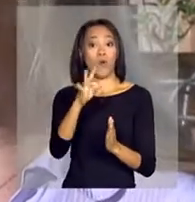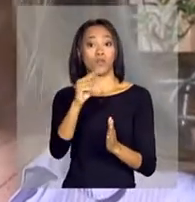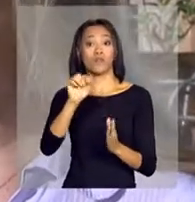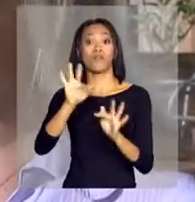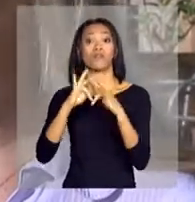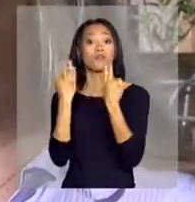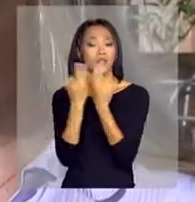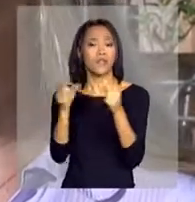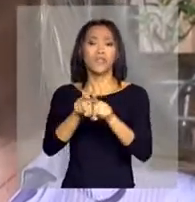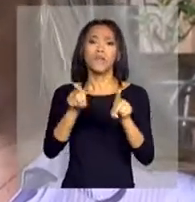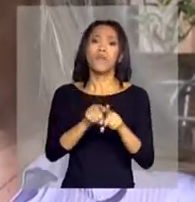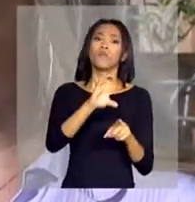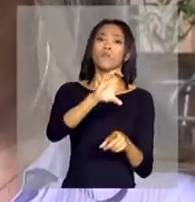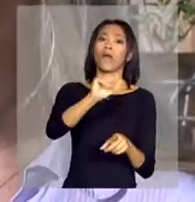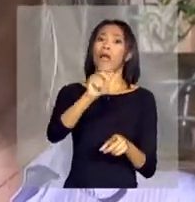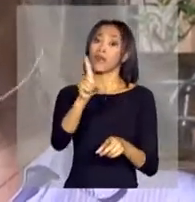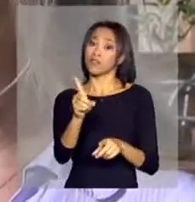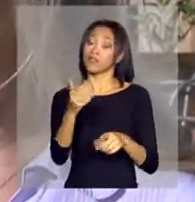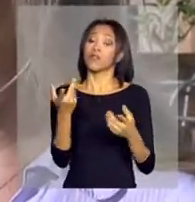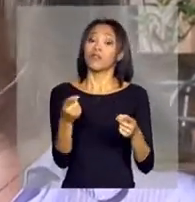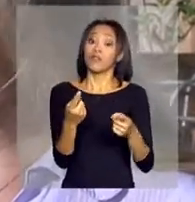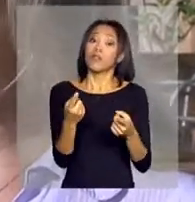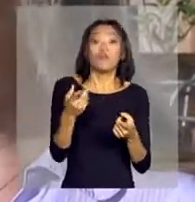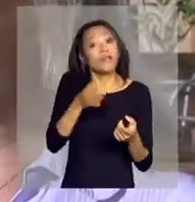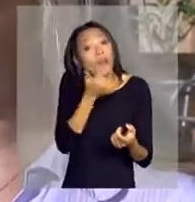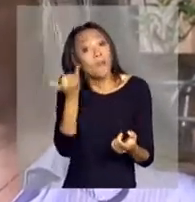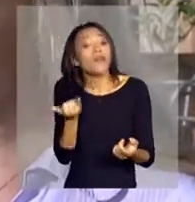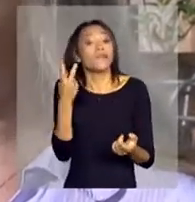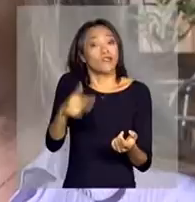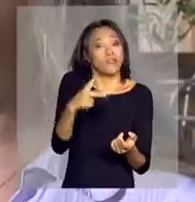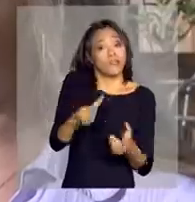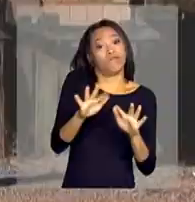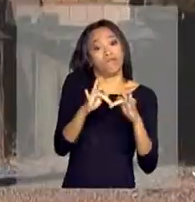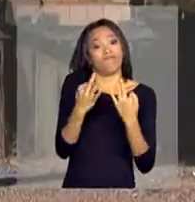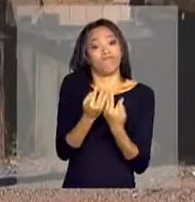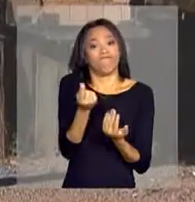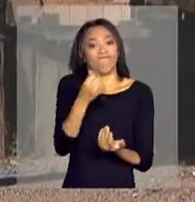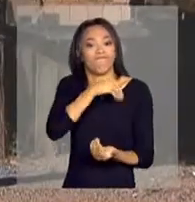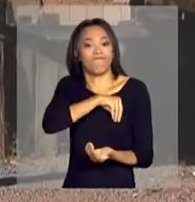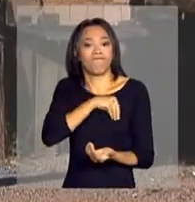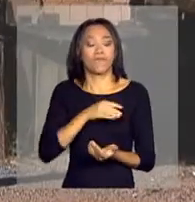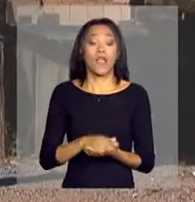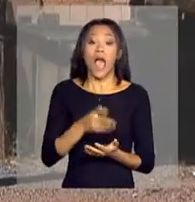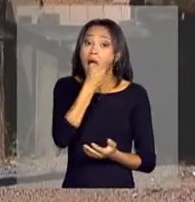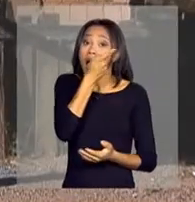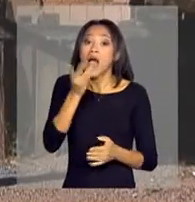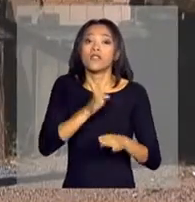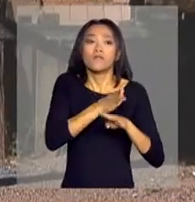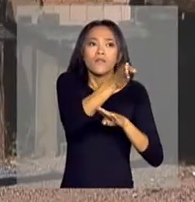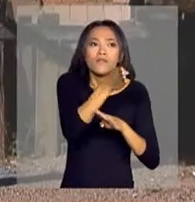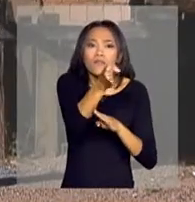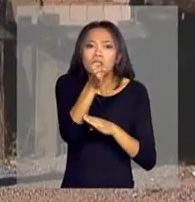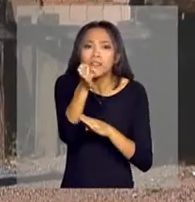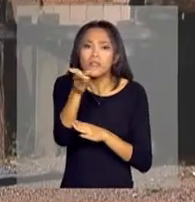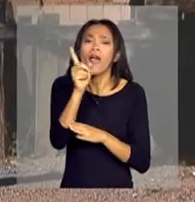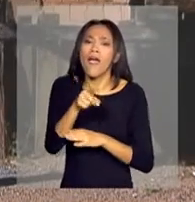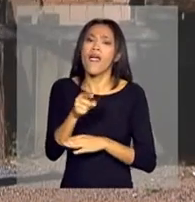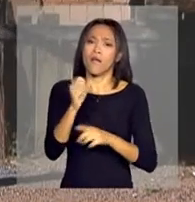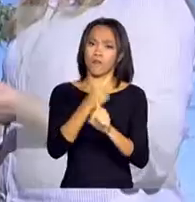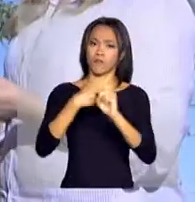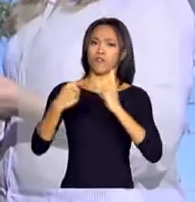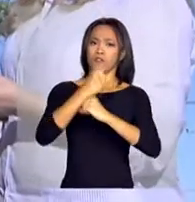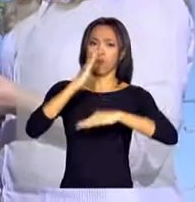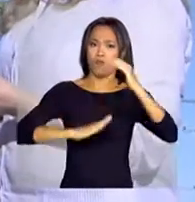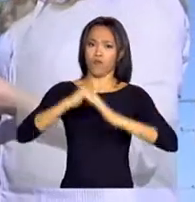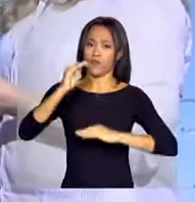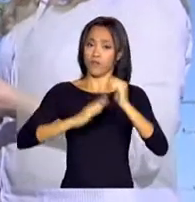o Cade Única Habitacional, dependendo da situação financeira dela. As visitas domiciliares são feitas por assistentes sociais